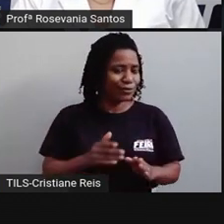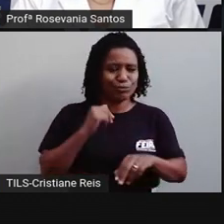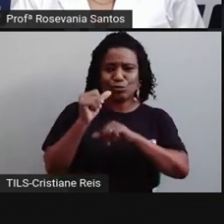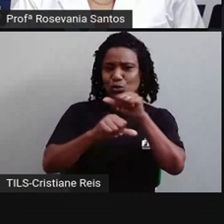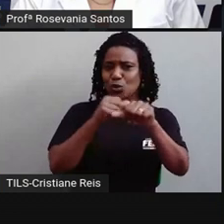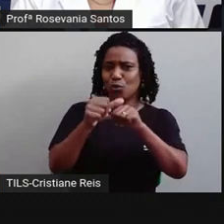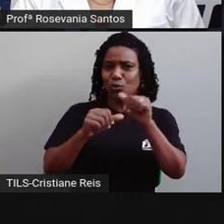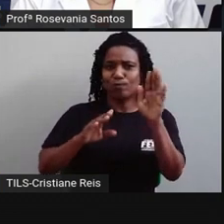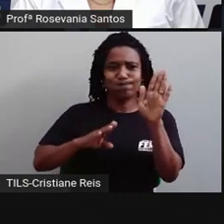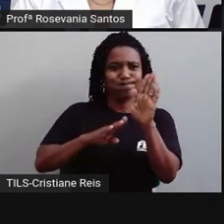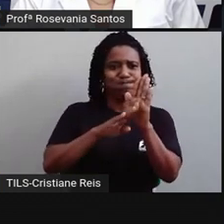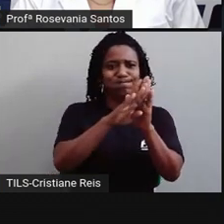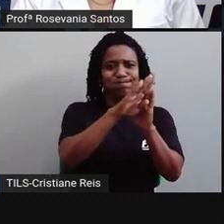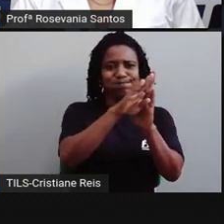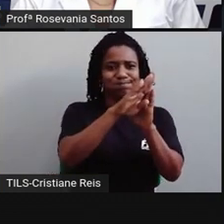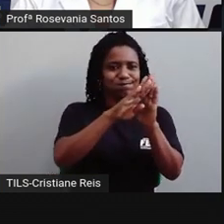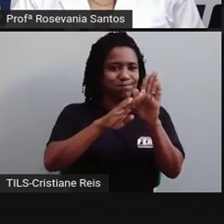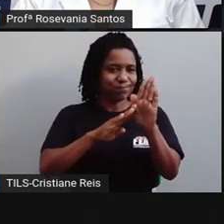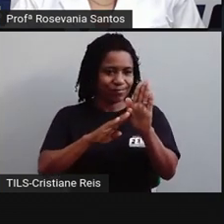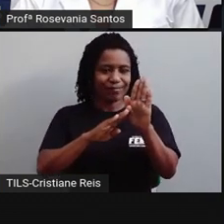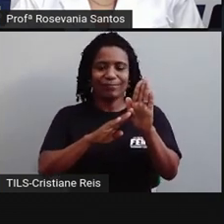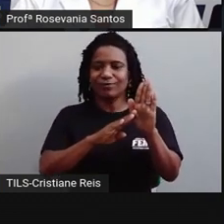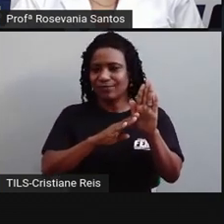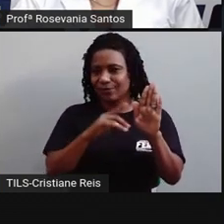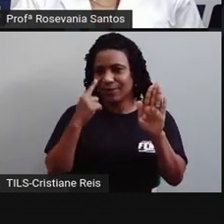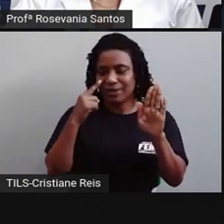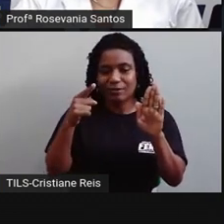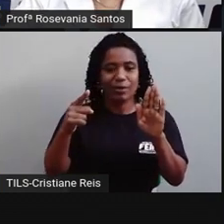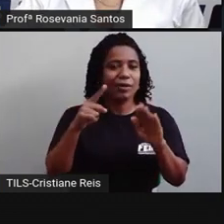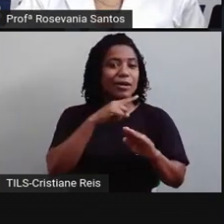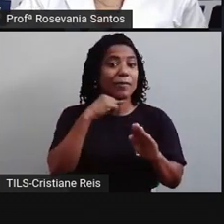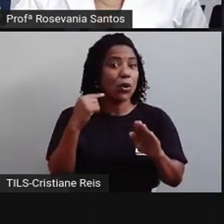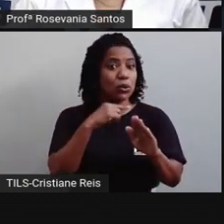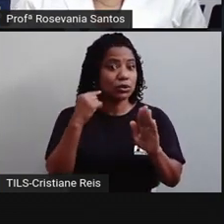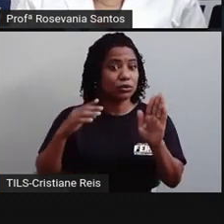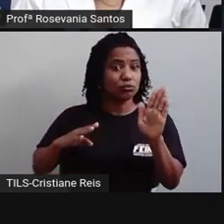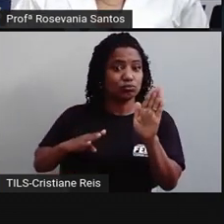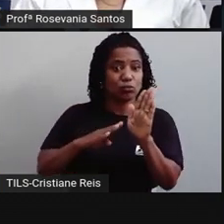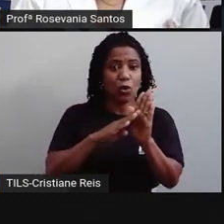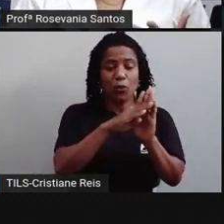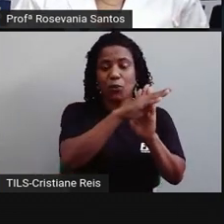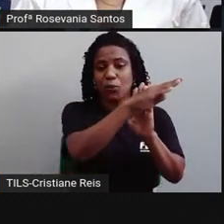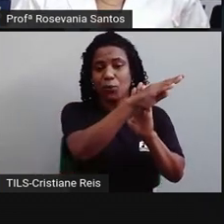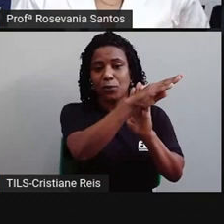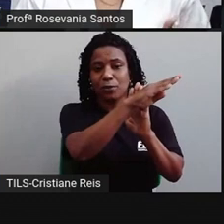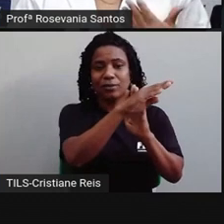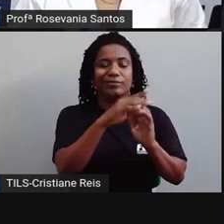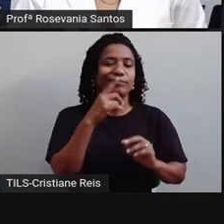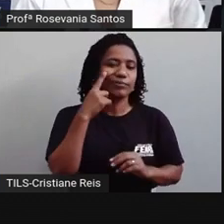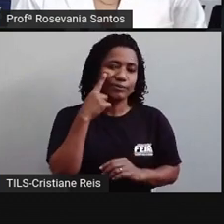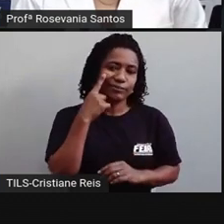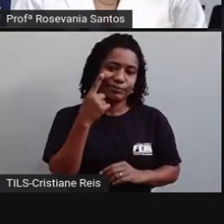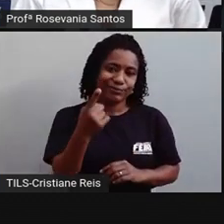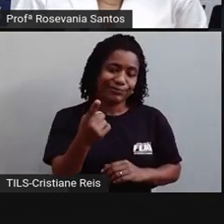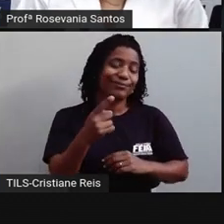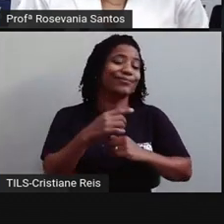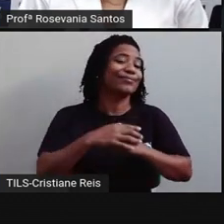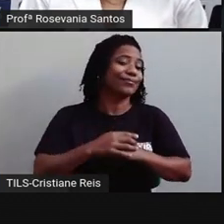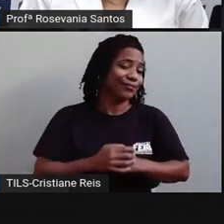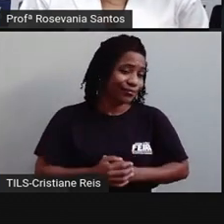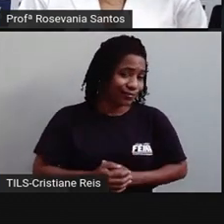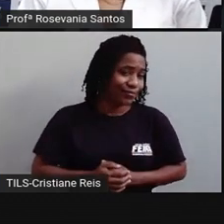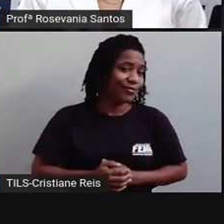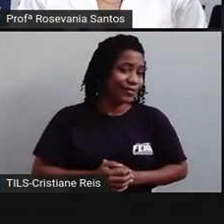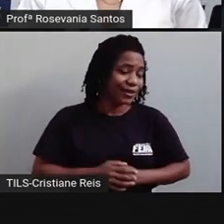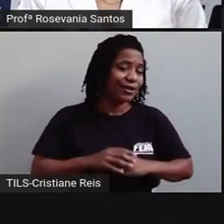mas em compensação, houve um aumento também expressivo do número de mortes. E isso, gente, está explicado com esse aumento que a está vivendo